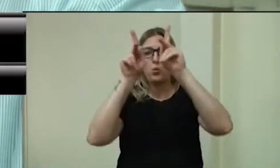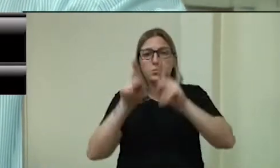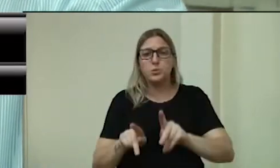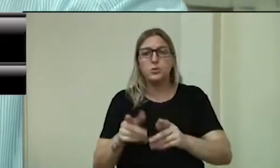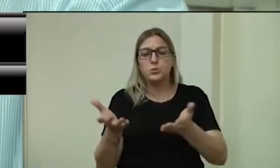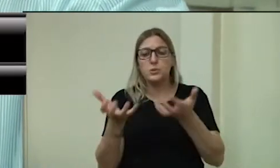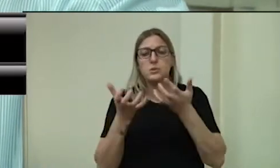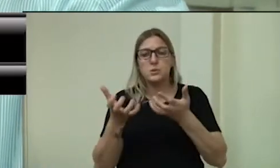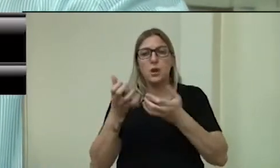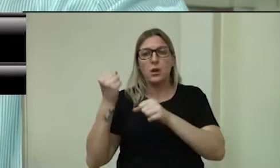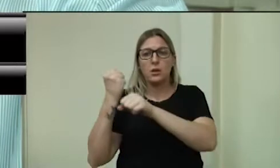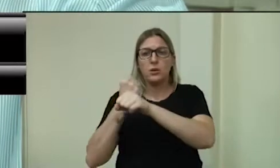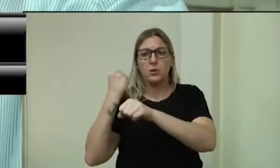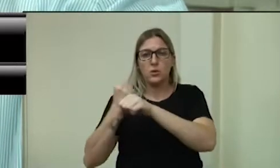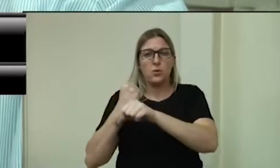área.